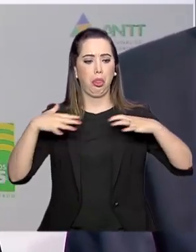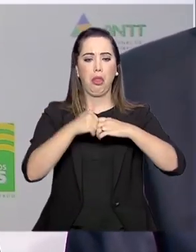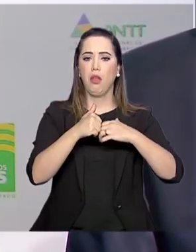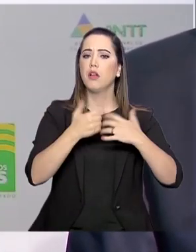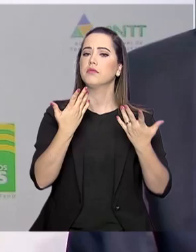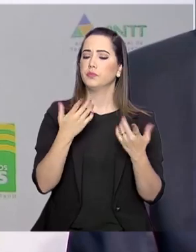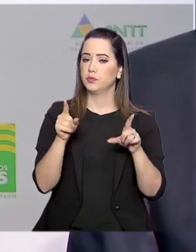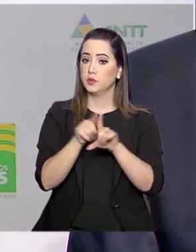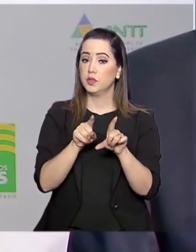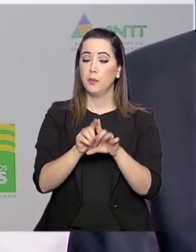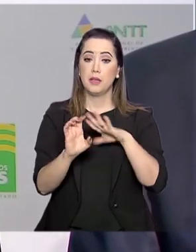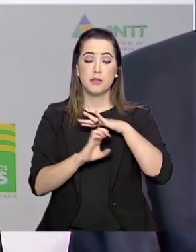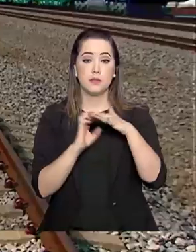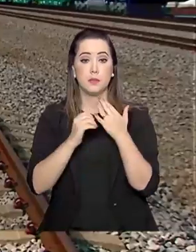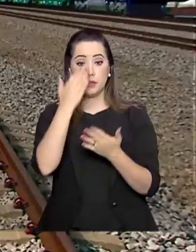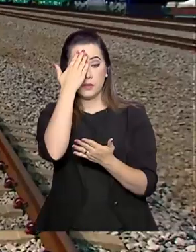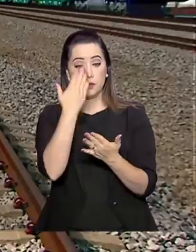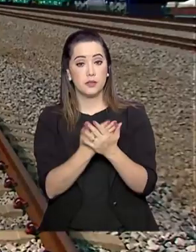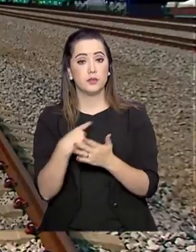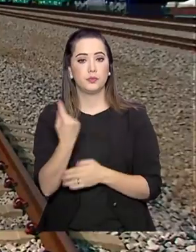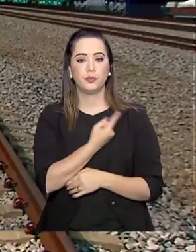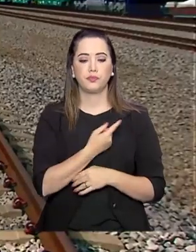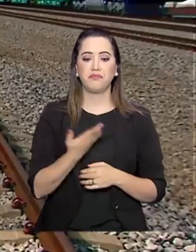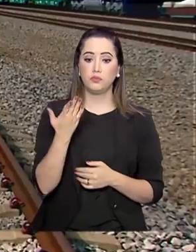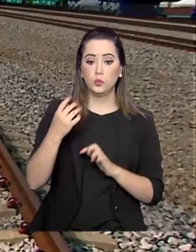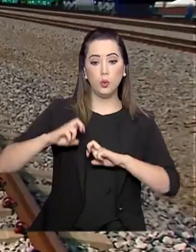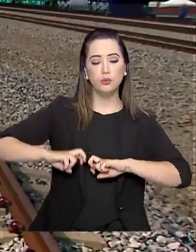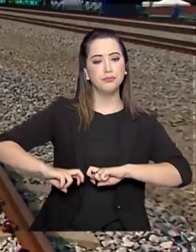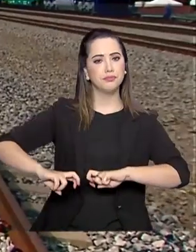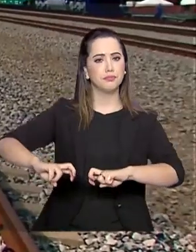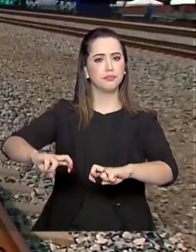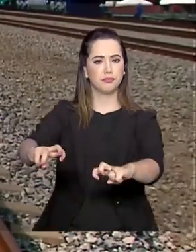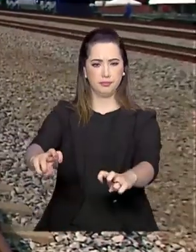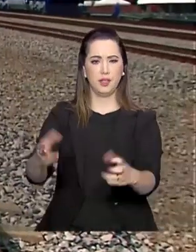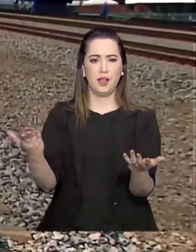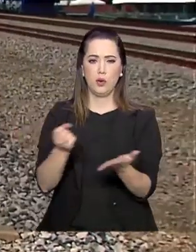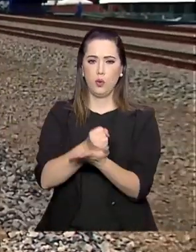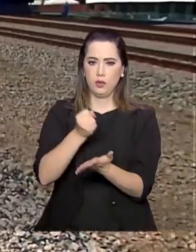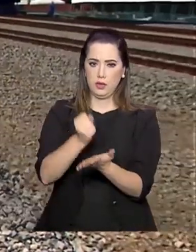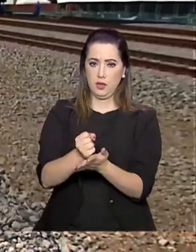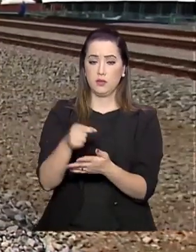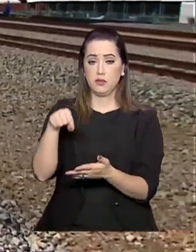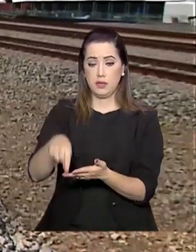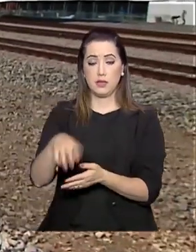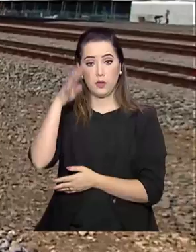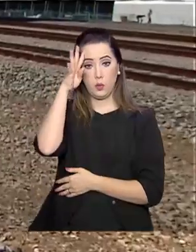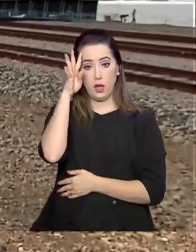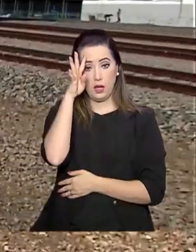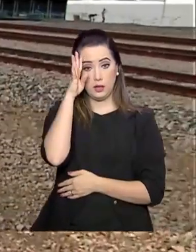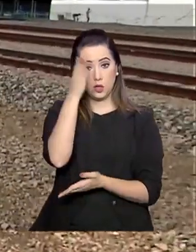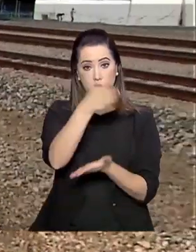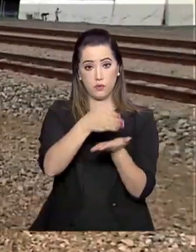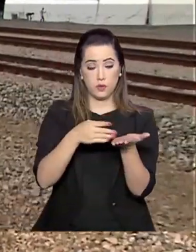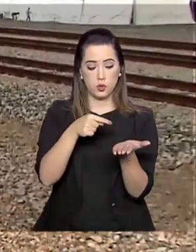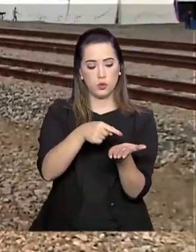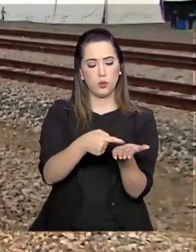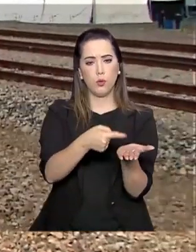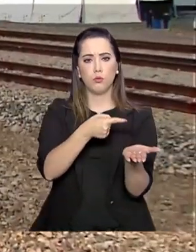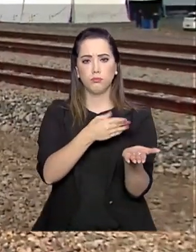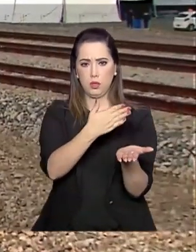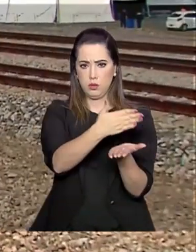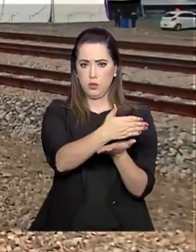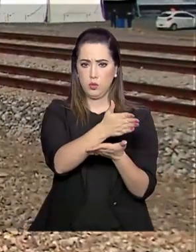empresarial está tendo confiança na gente. O trecho concedido nesta quarta-feira está dividido em duas partes. Central, entre